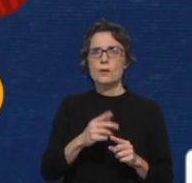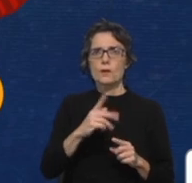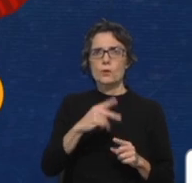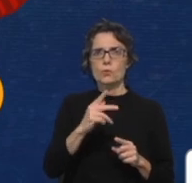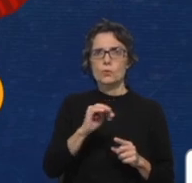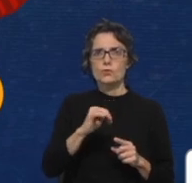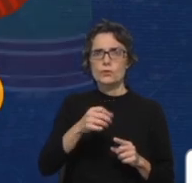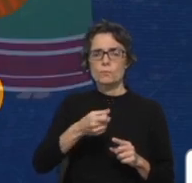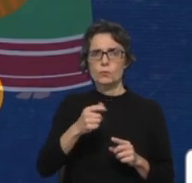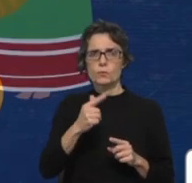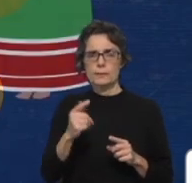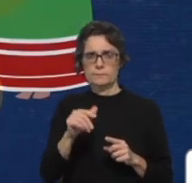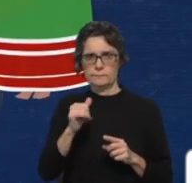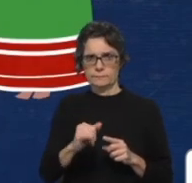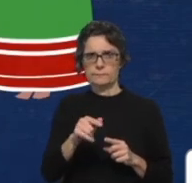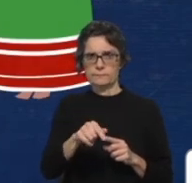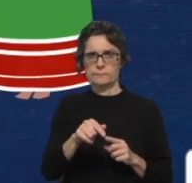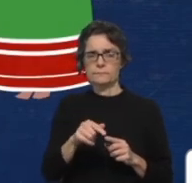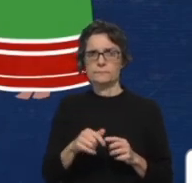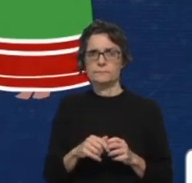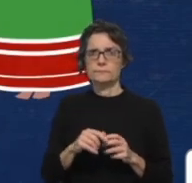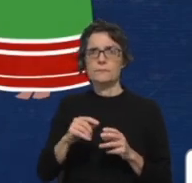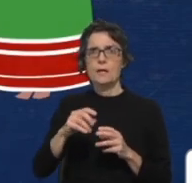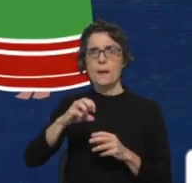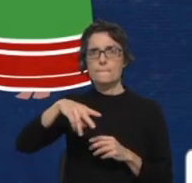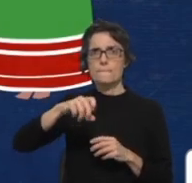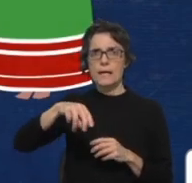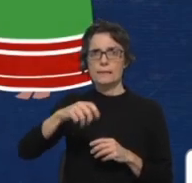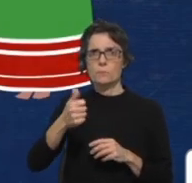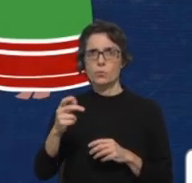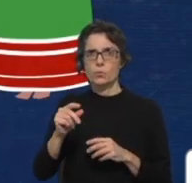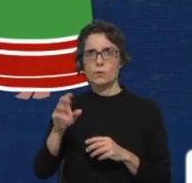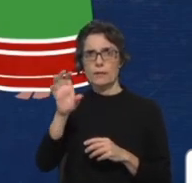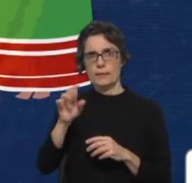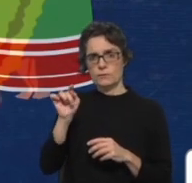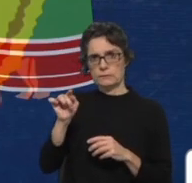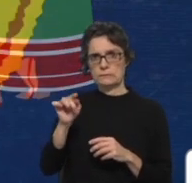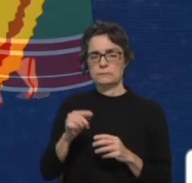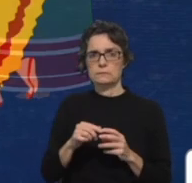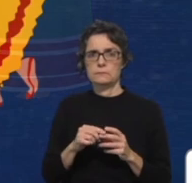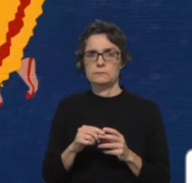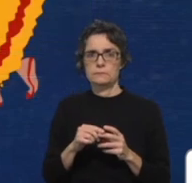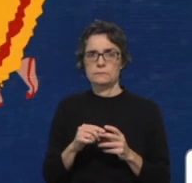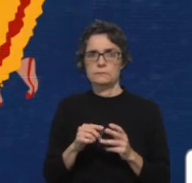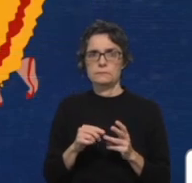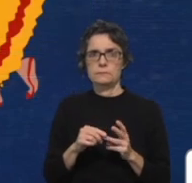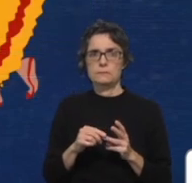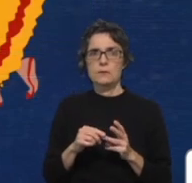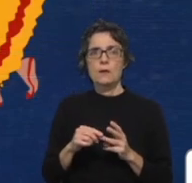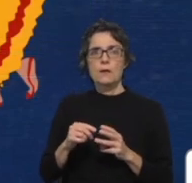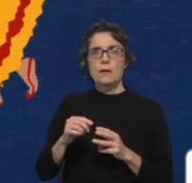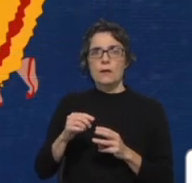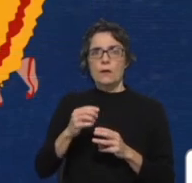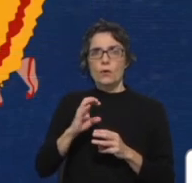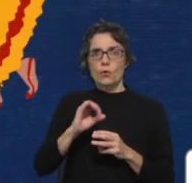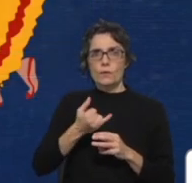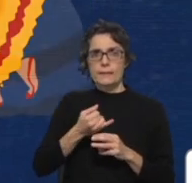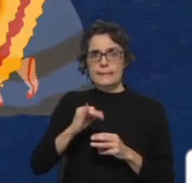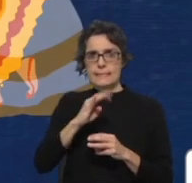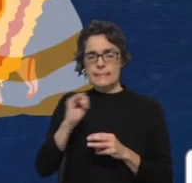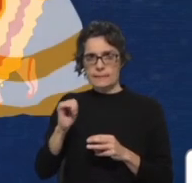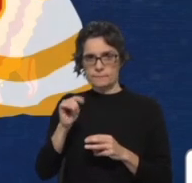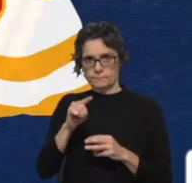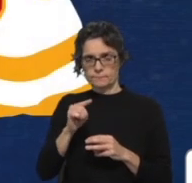de Andhra Pradesh, o Manipuri, da região de Manipur, o Odissi, da zona de